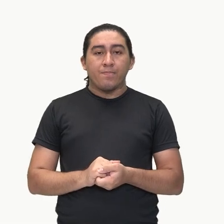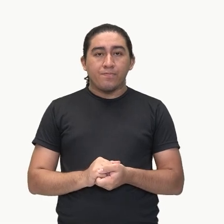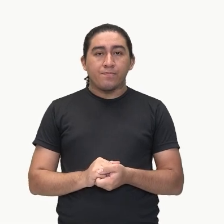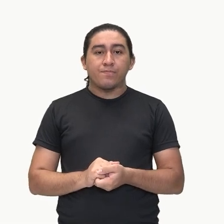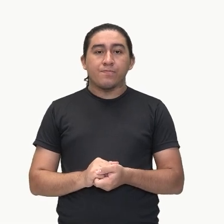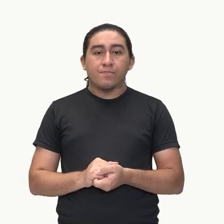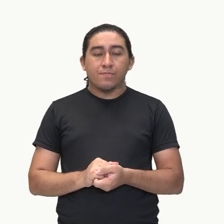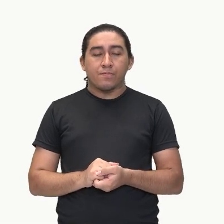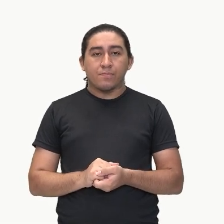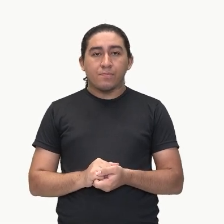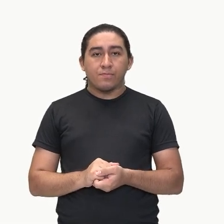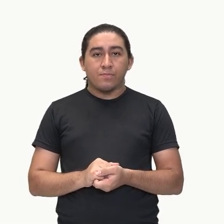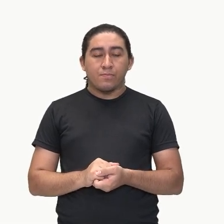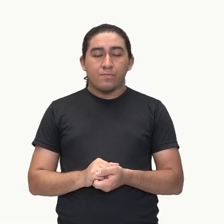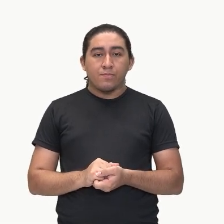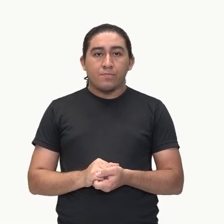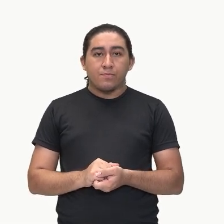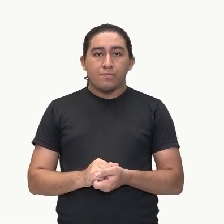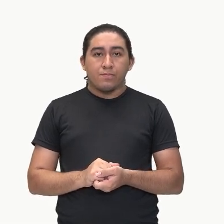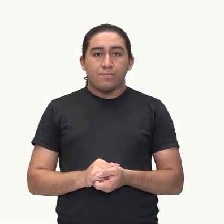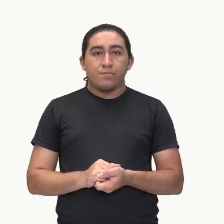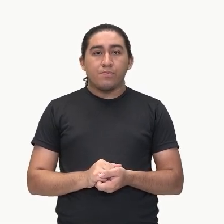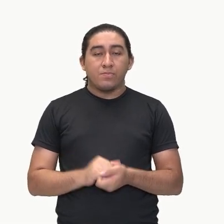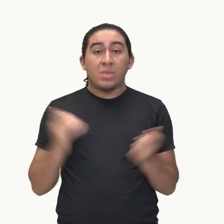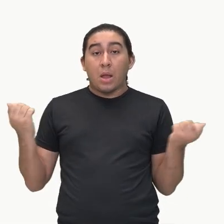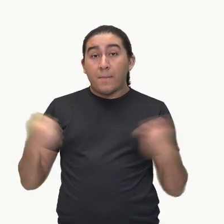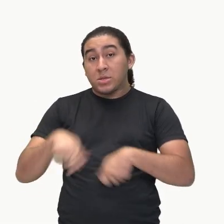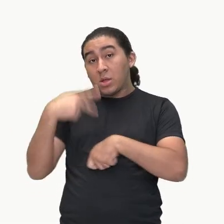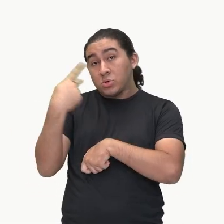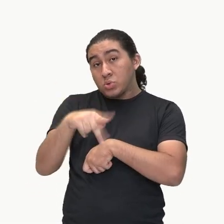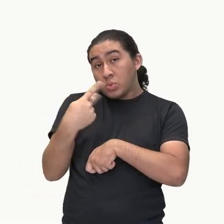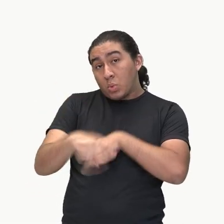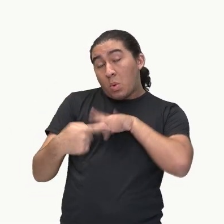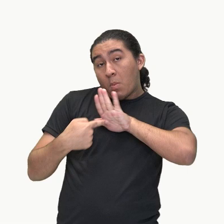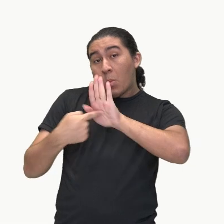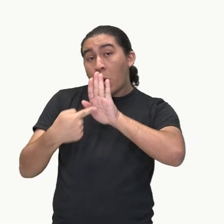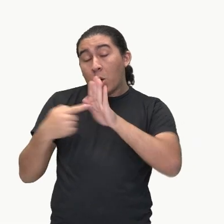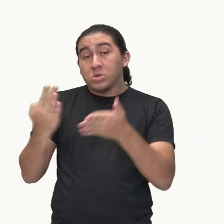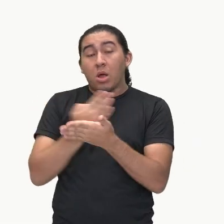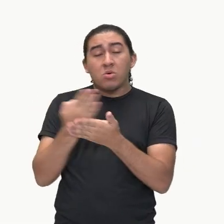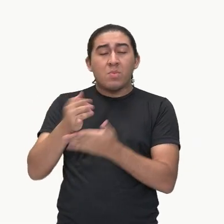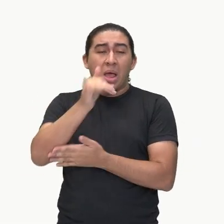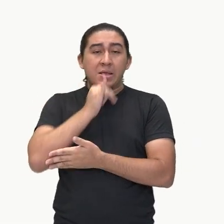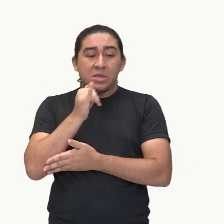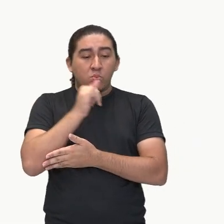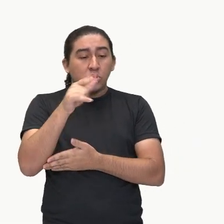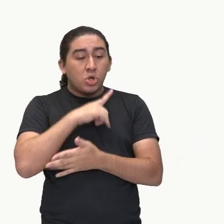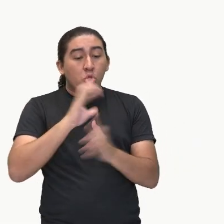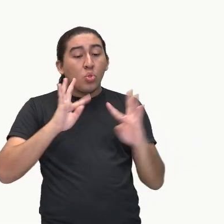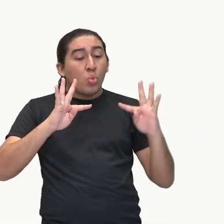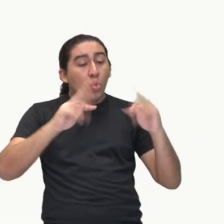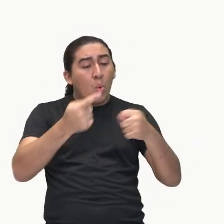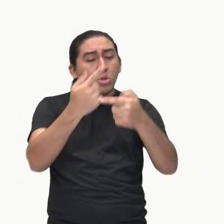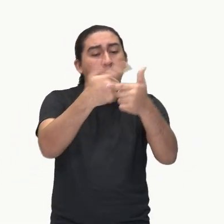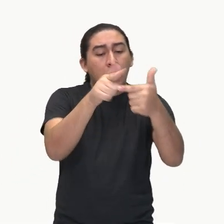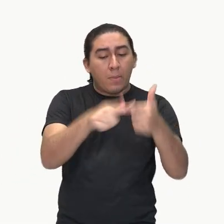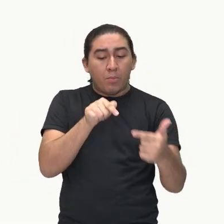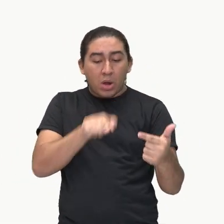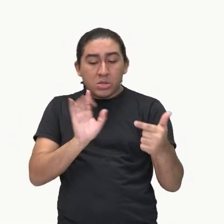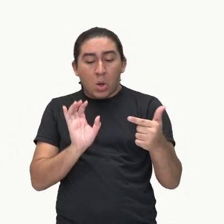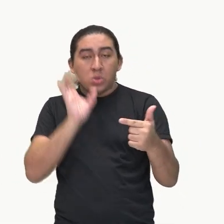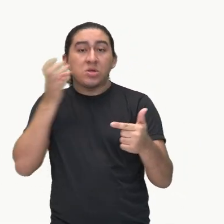Exatamente, você ser capaz de apresentar uma solução viável para determinado